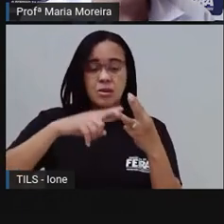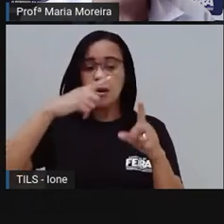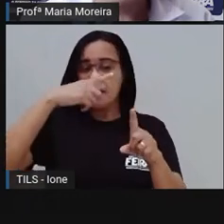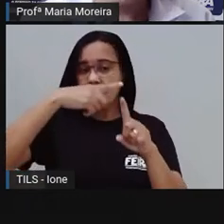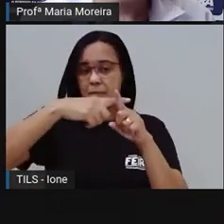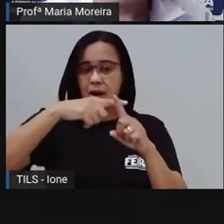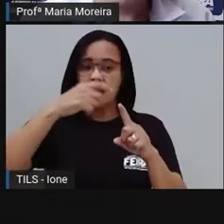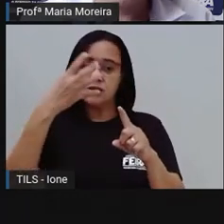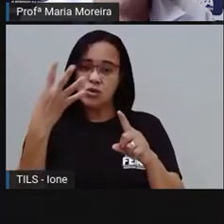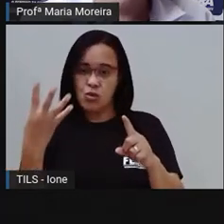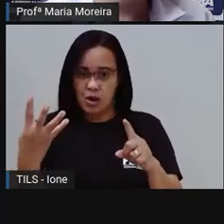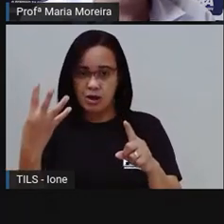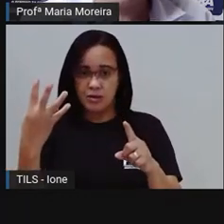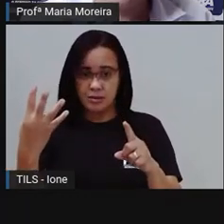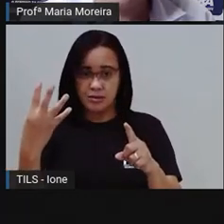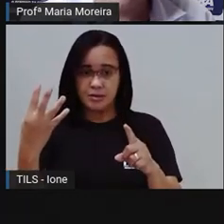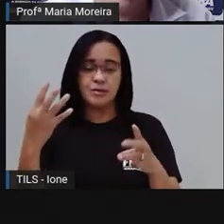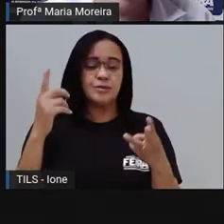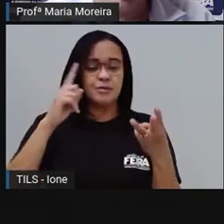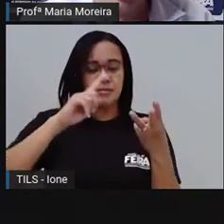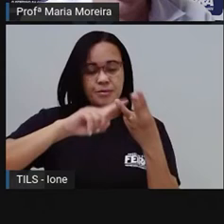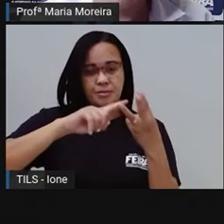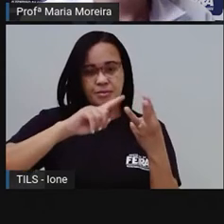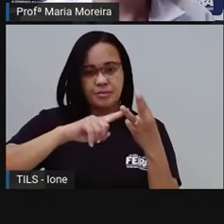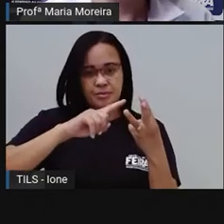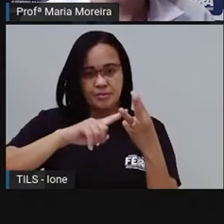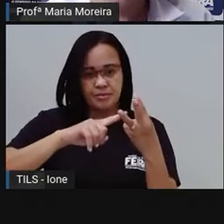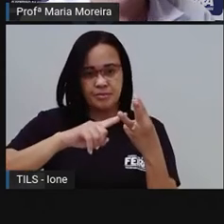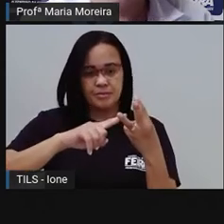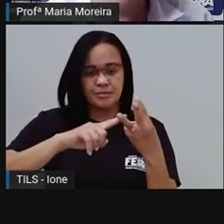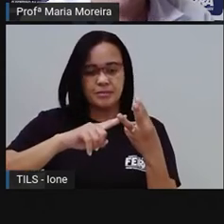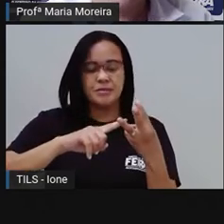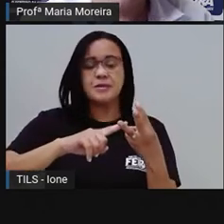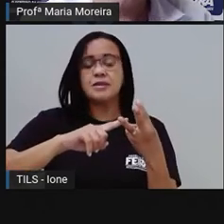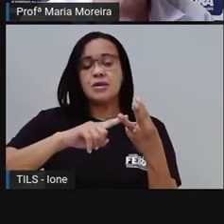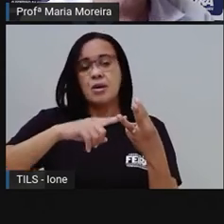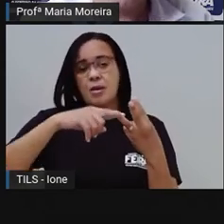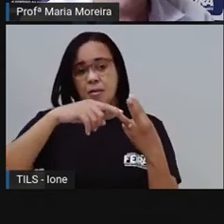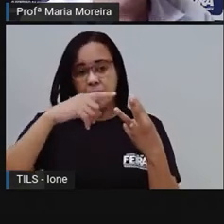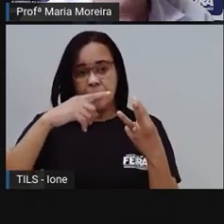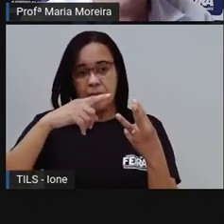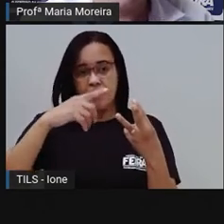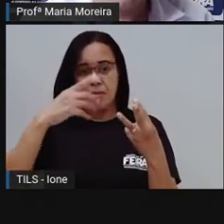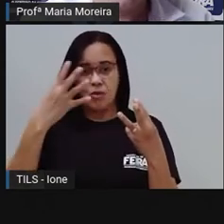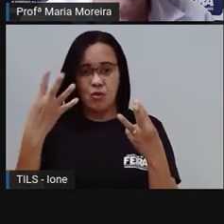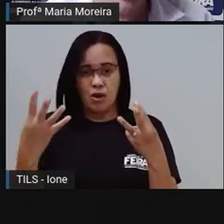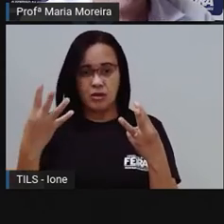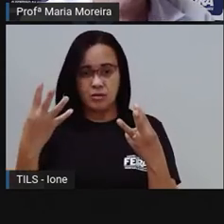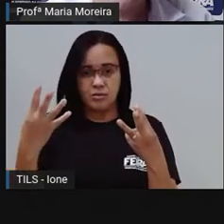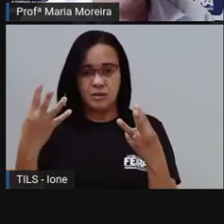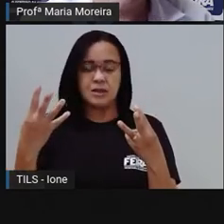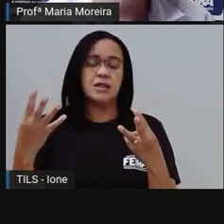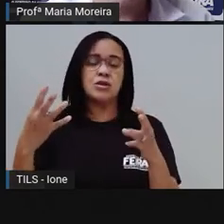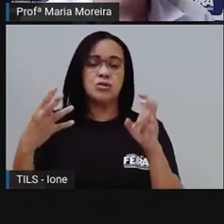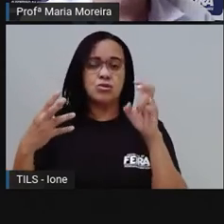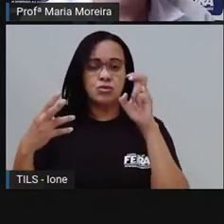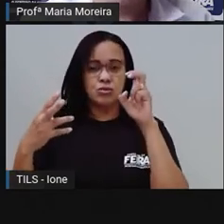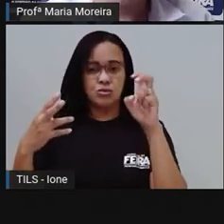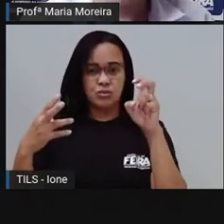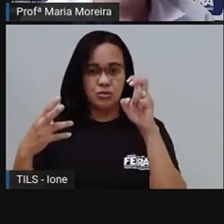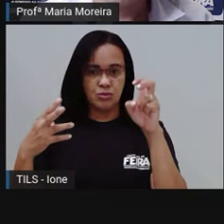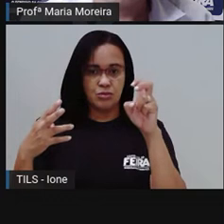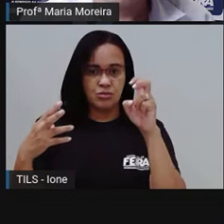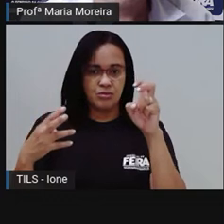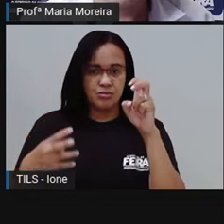carro. Mais quatro pneus aqui, olha. Do quarto carro, mais quatro pneus aqui,